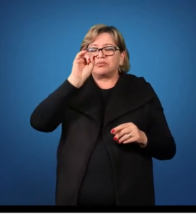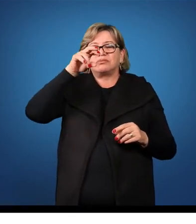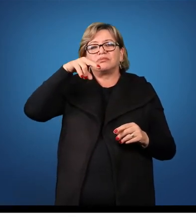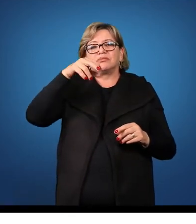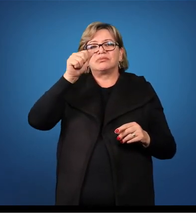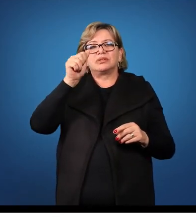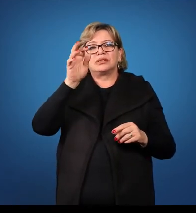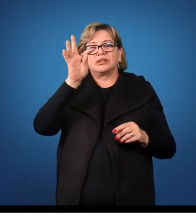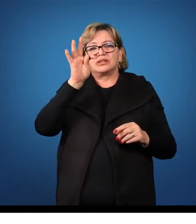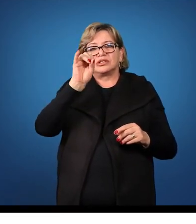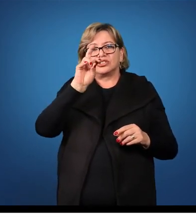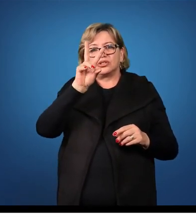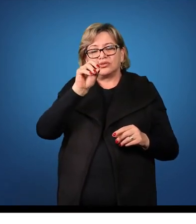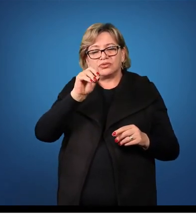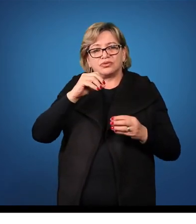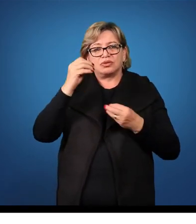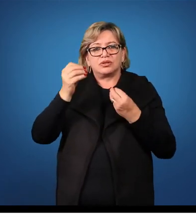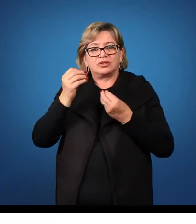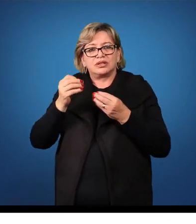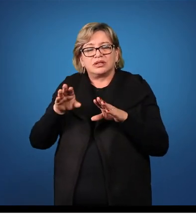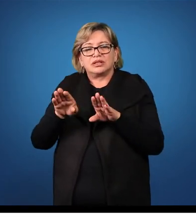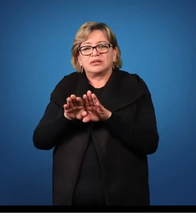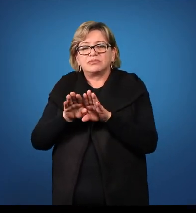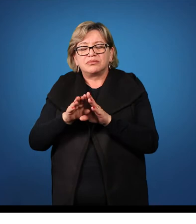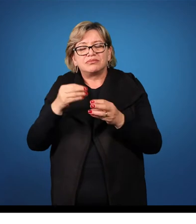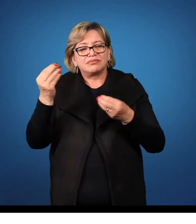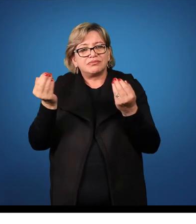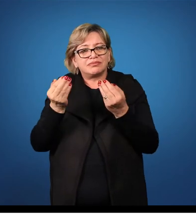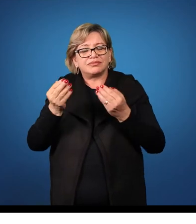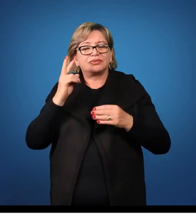E no ablativo, LEONE.